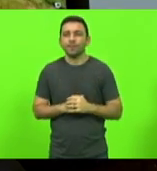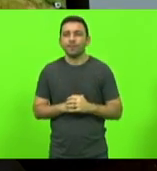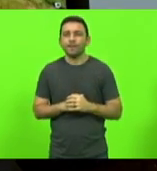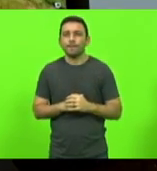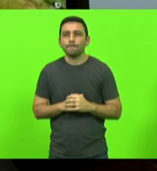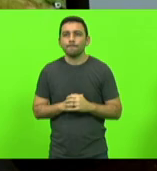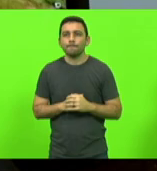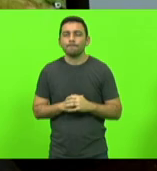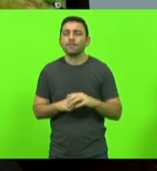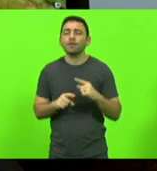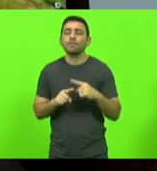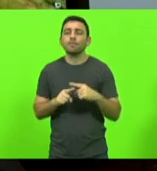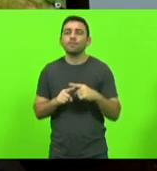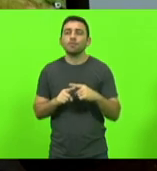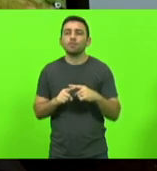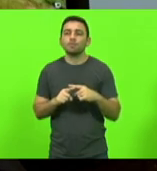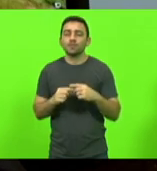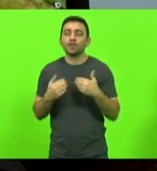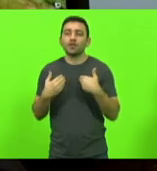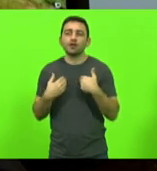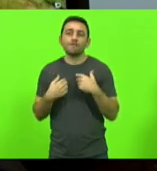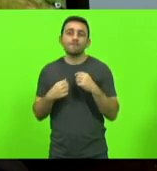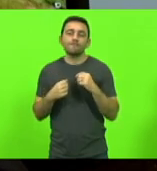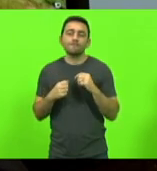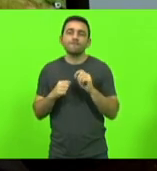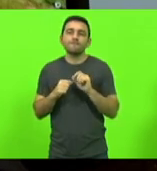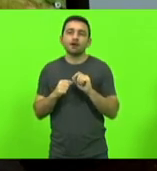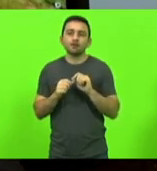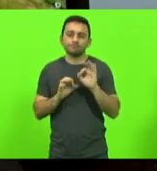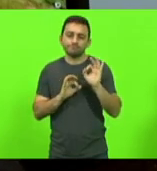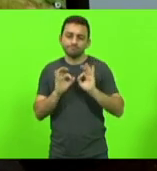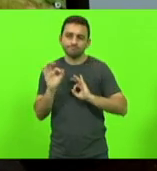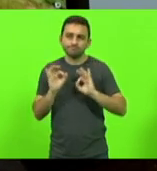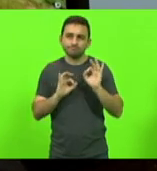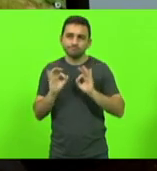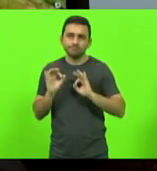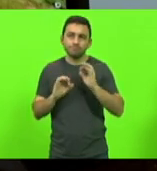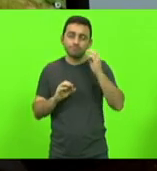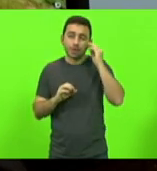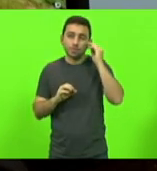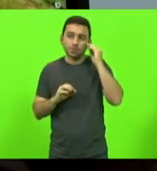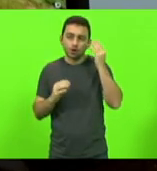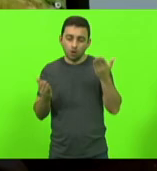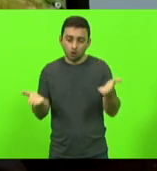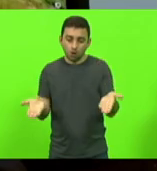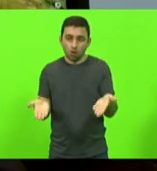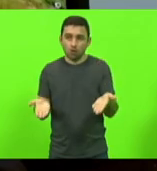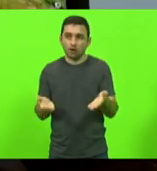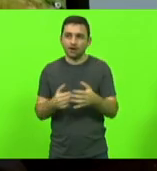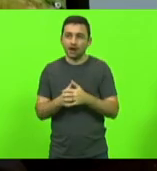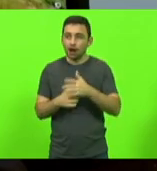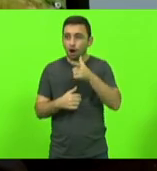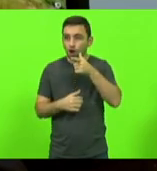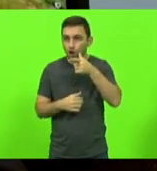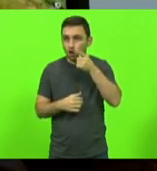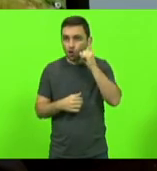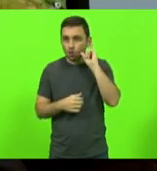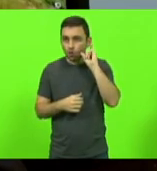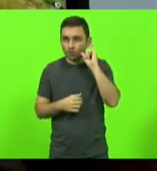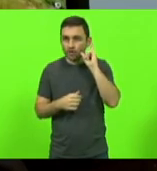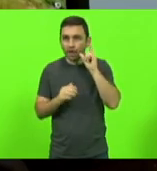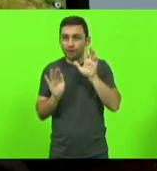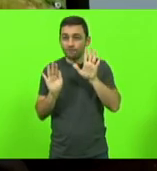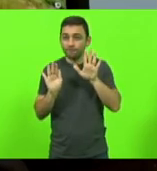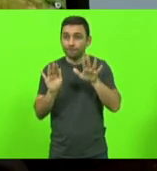Por que que faço esta memória neste momento? Porque ontem terminou